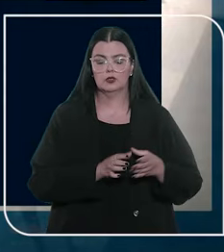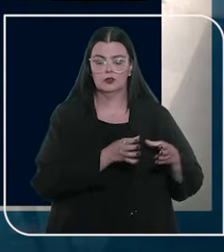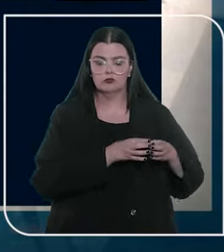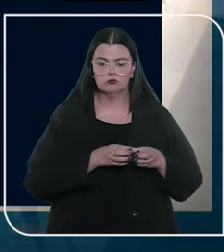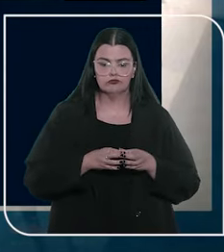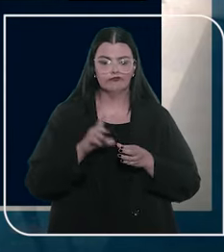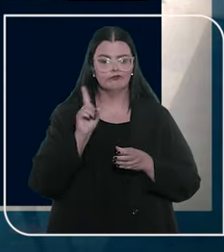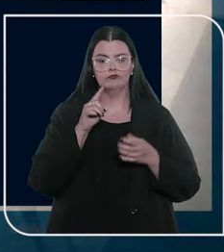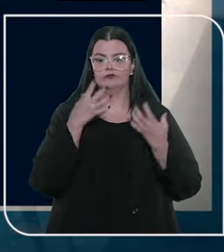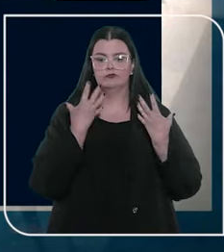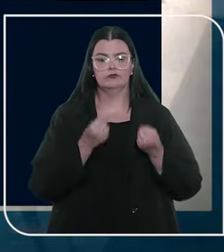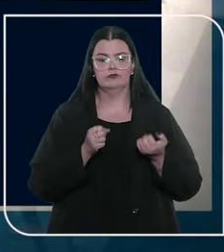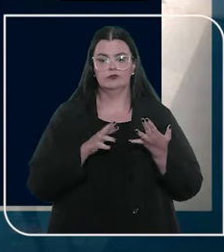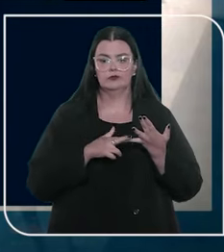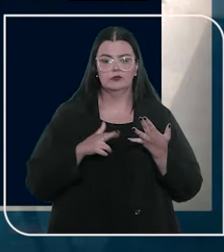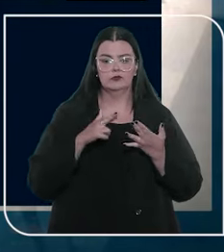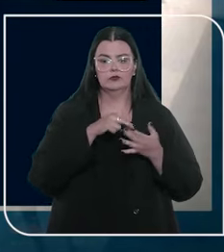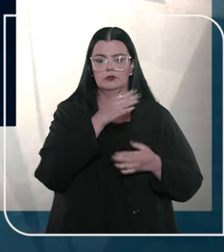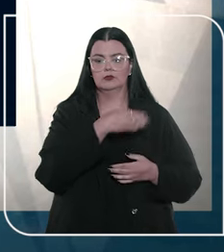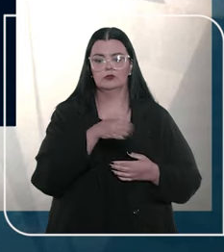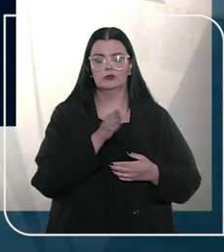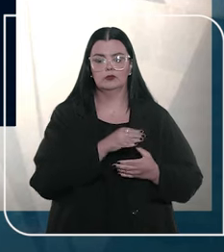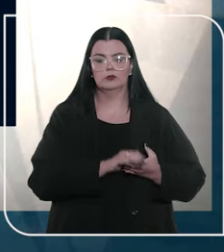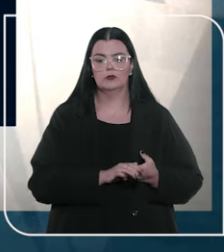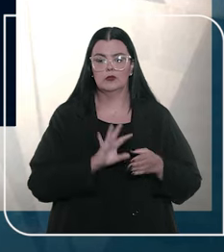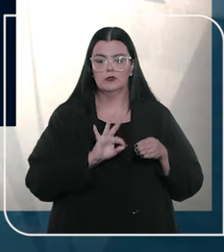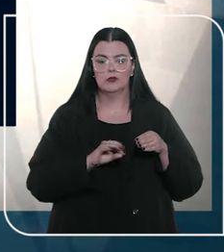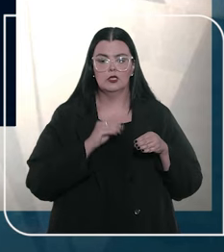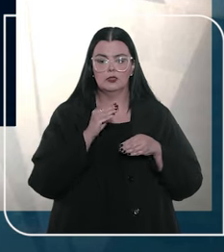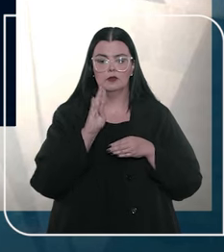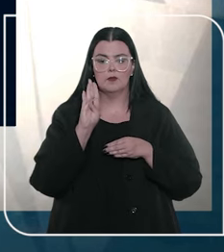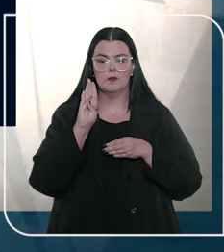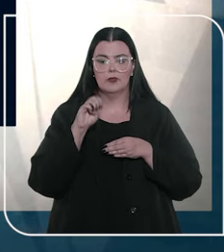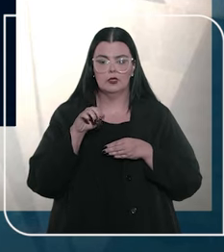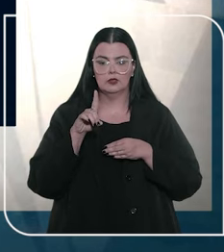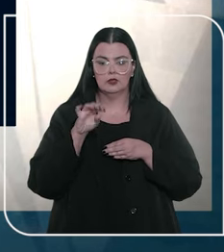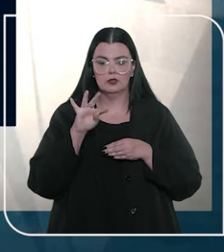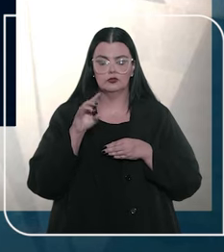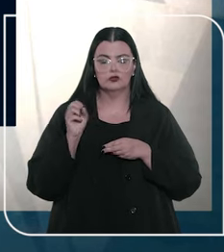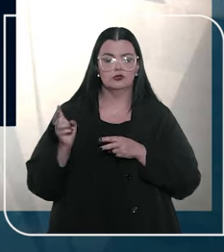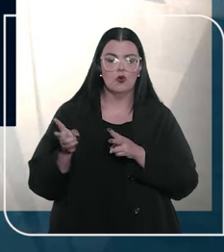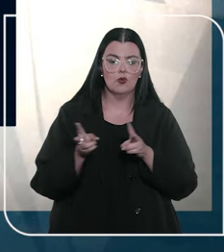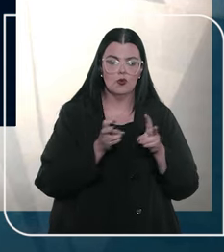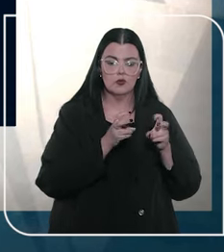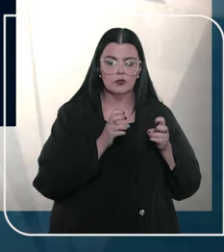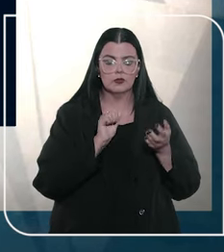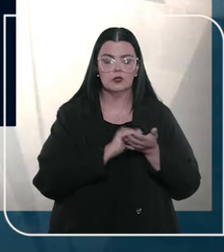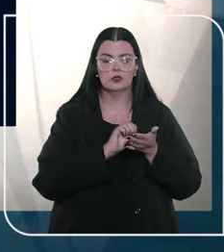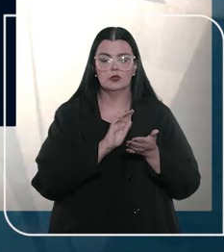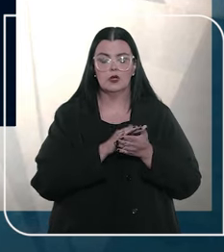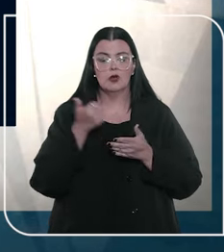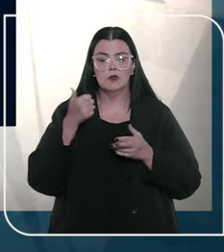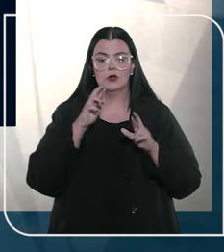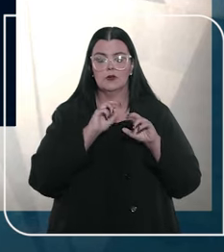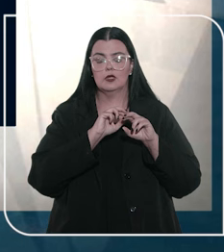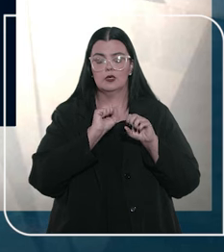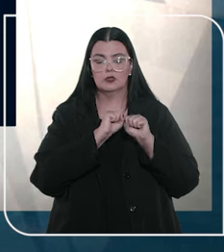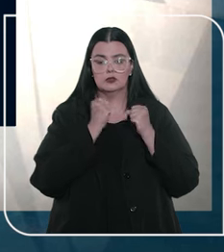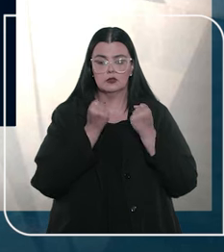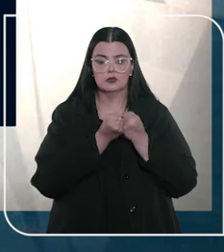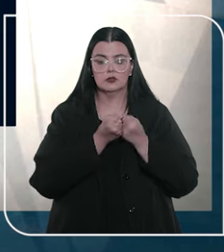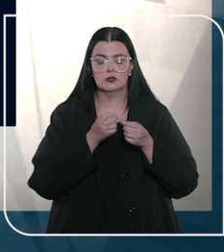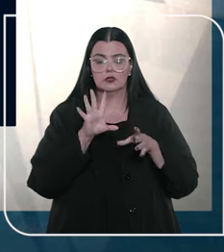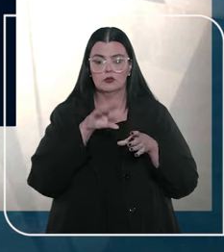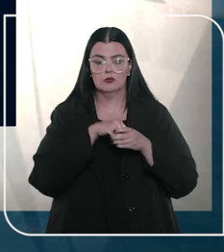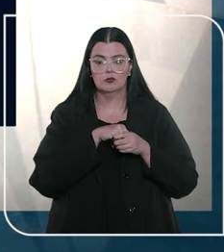da primeira turma negou provimento ao recurso. O relator-ministro Benedito Gonçalves observou precedentes da primeira sessão do